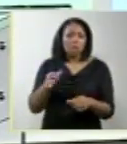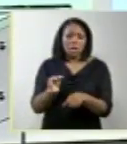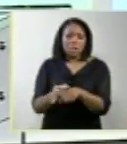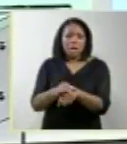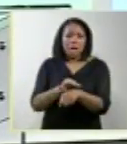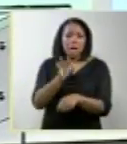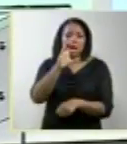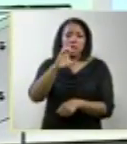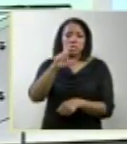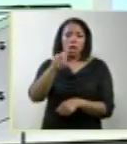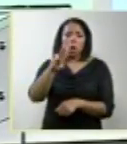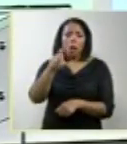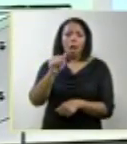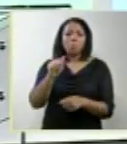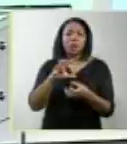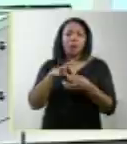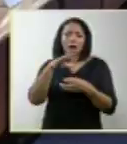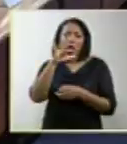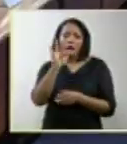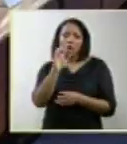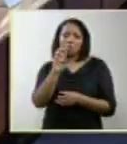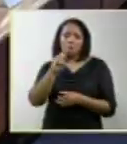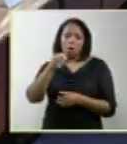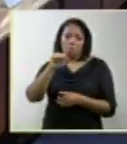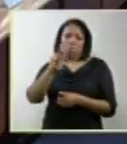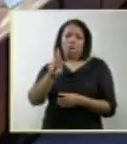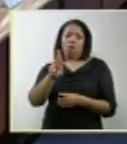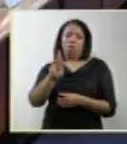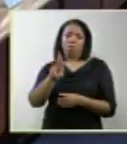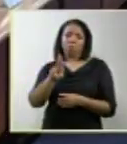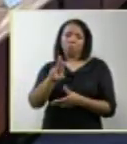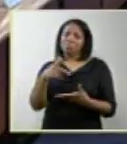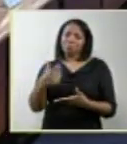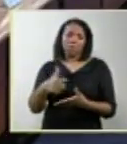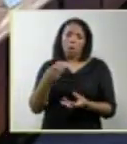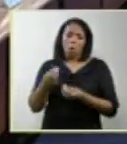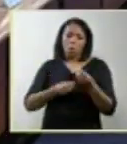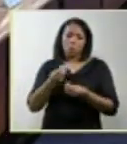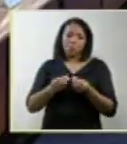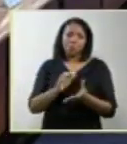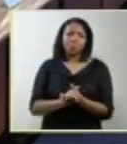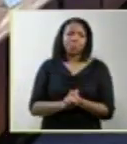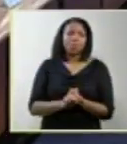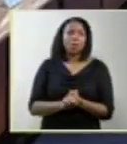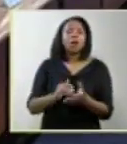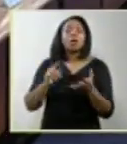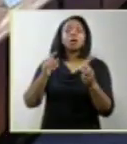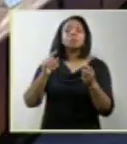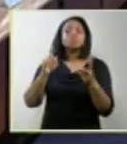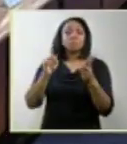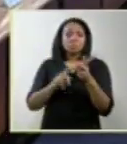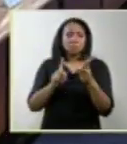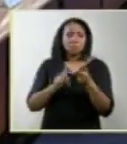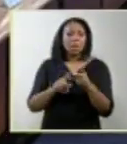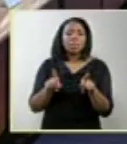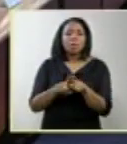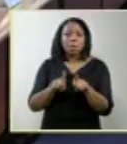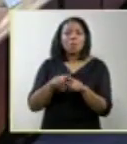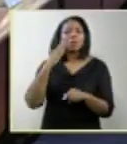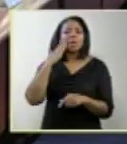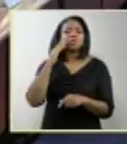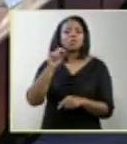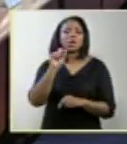seu desenvolvimento. E a terceira e última pergunta, ministro Marco Aurélio. Eu bem entendi que o doutor Everton teve acesso